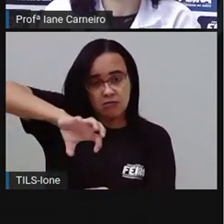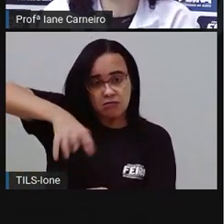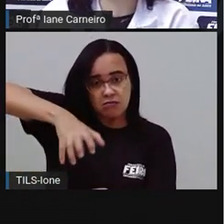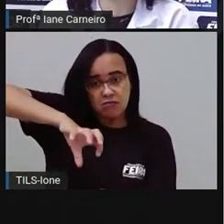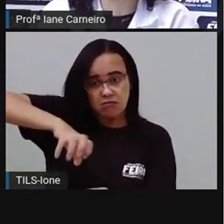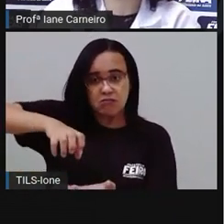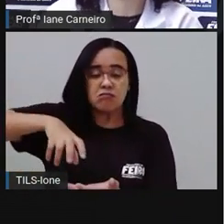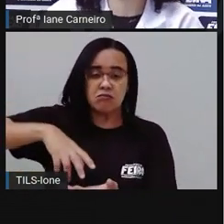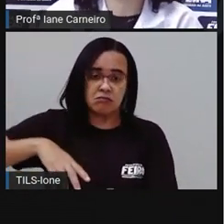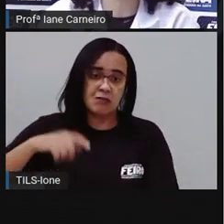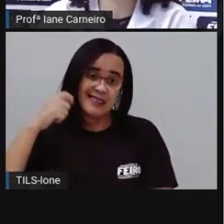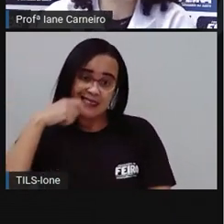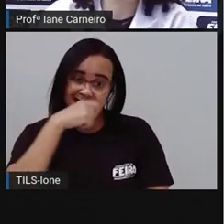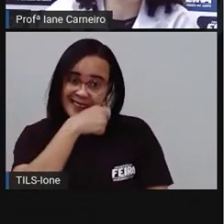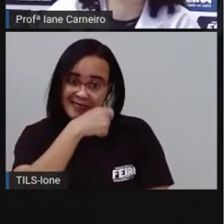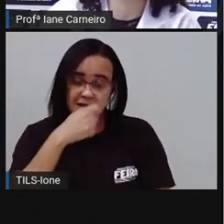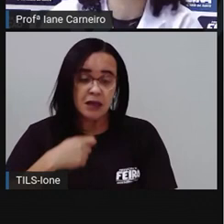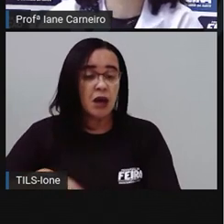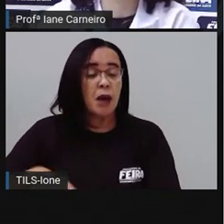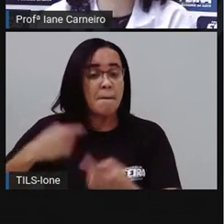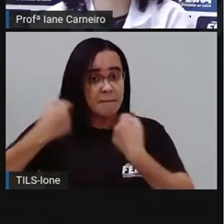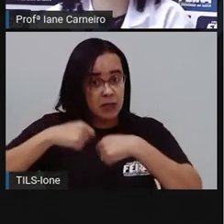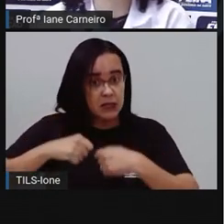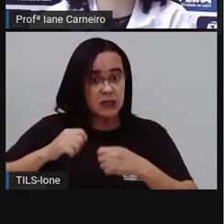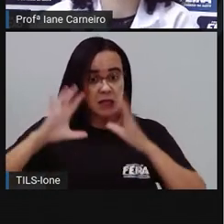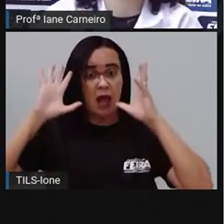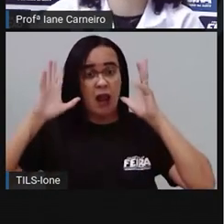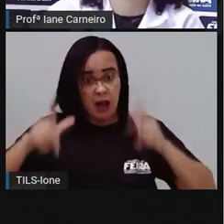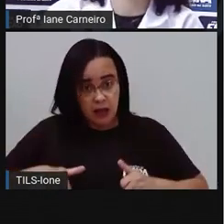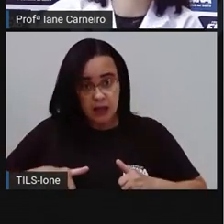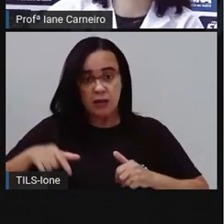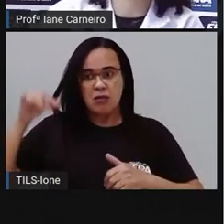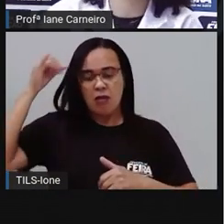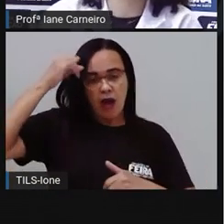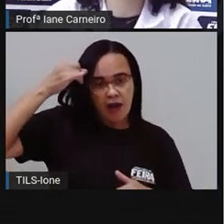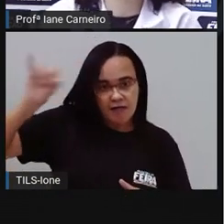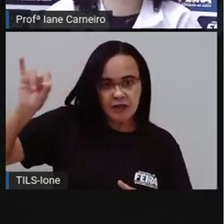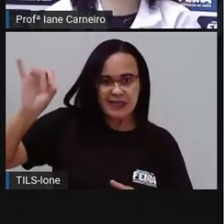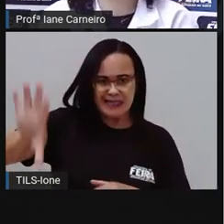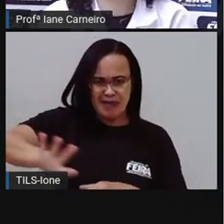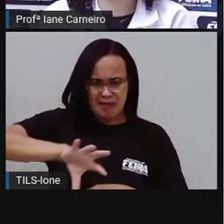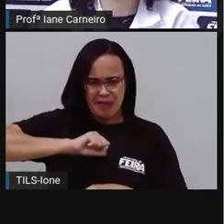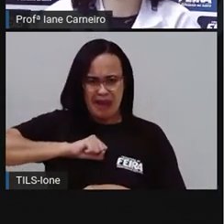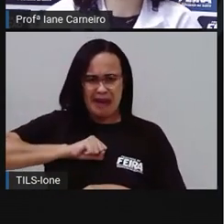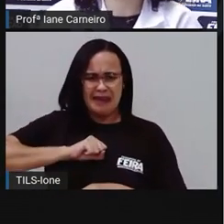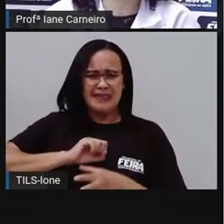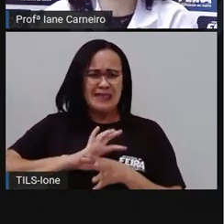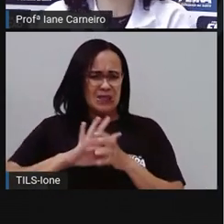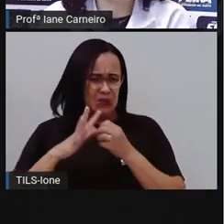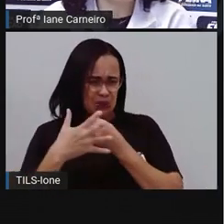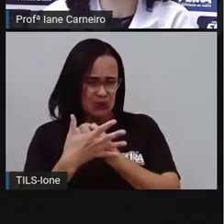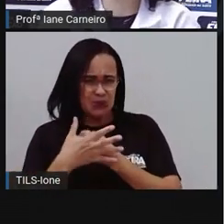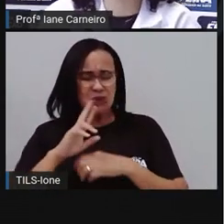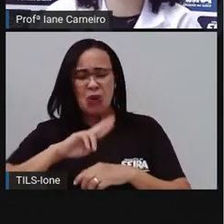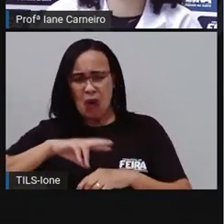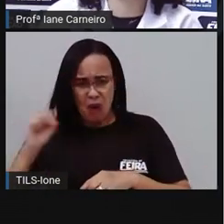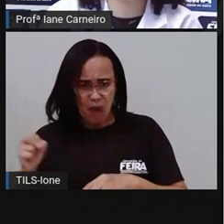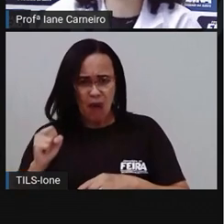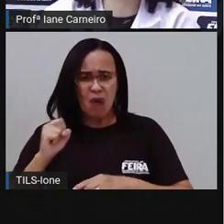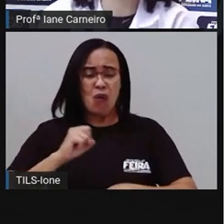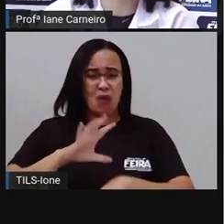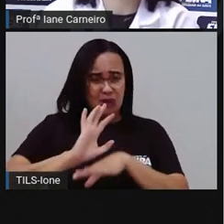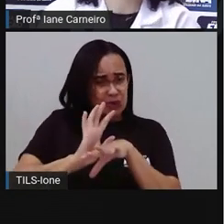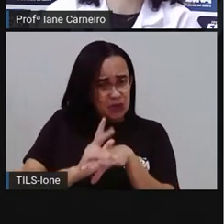da pia também, né? Para evitar a contaminação. Então, se você estiver na rua, por exemplo, né? A gente não é recomendado sentar no